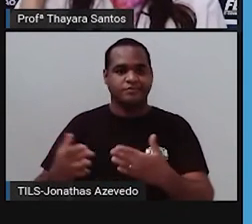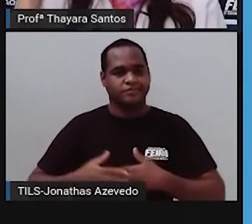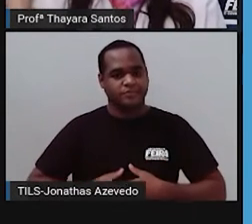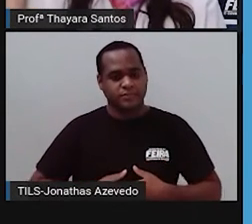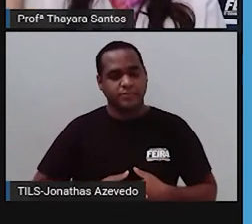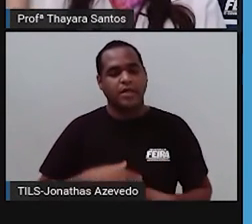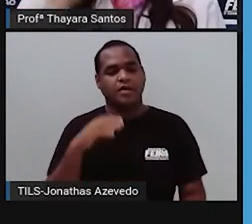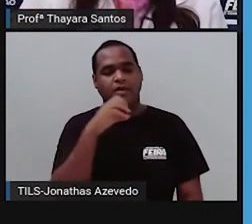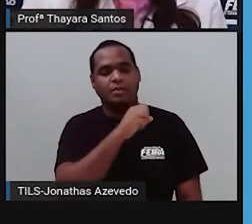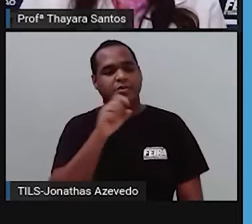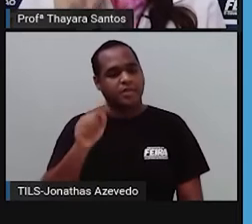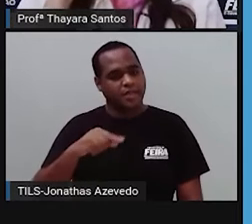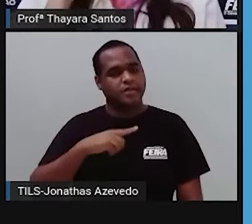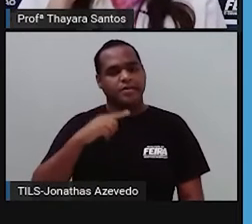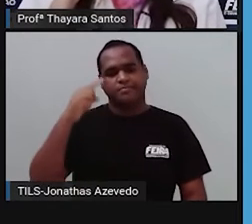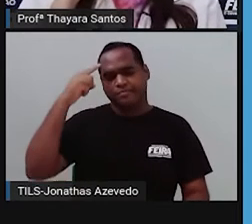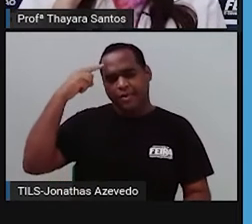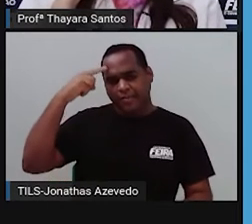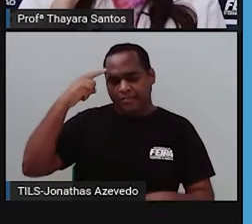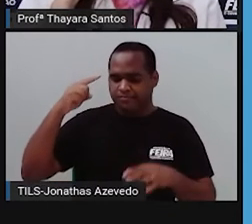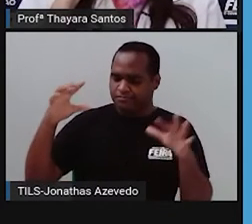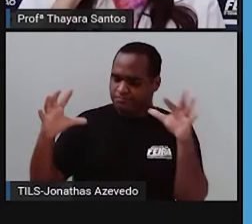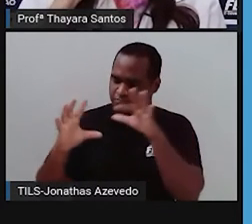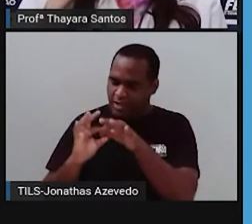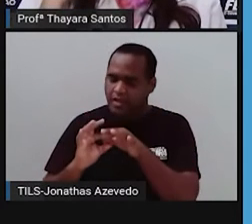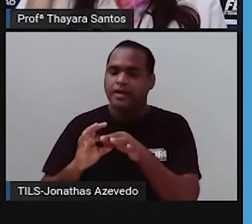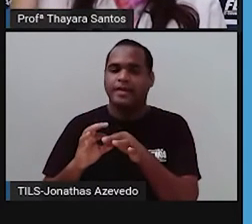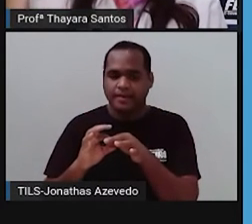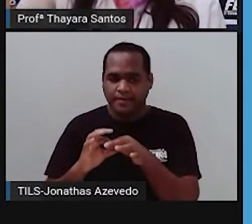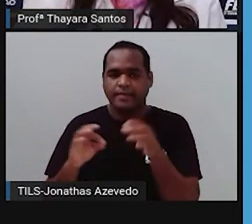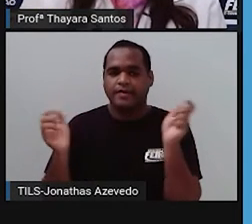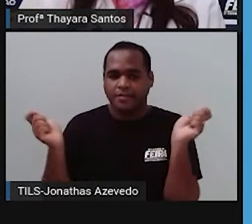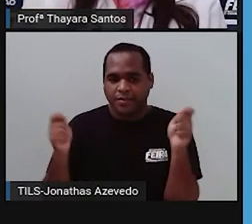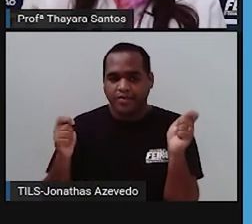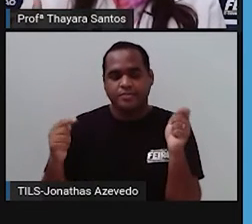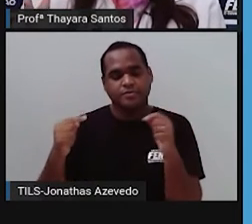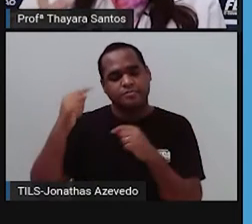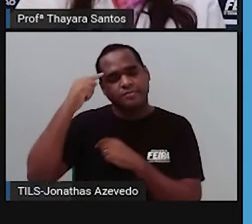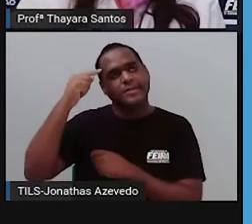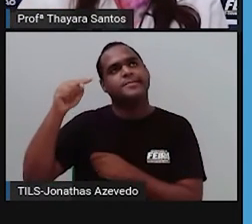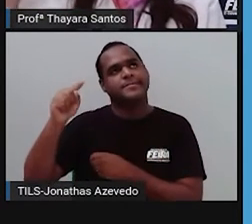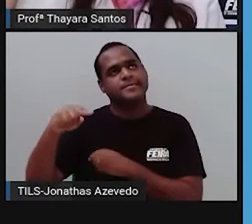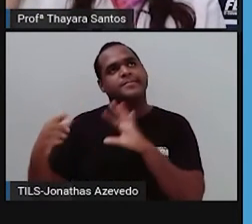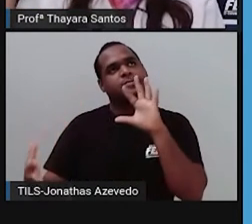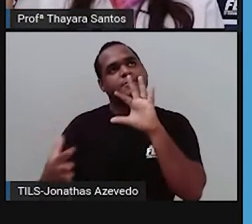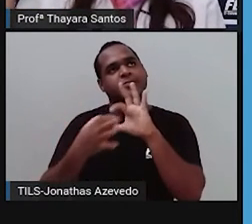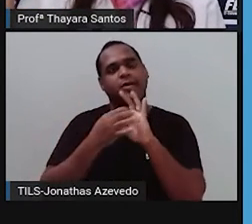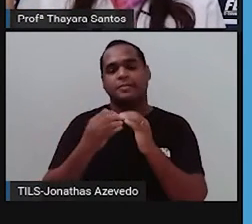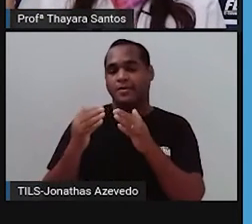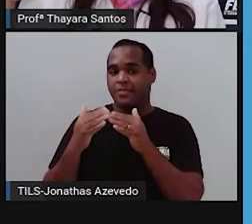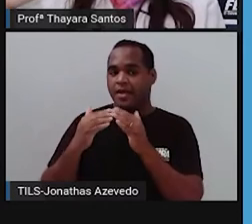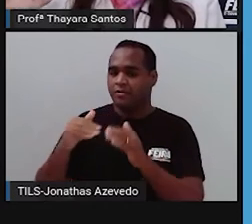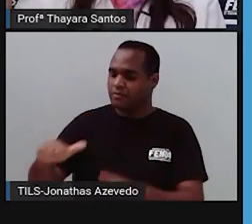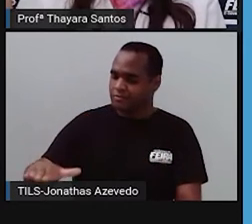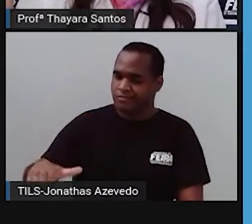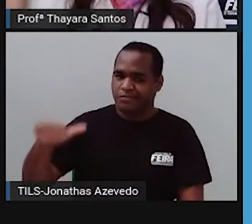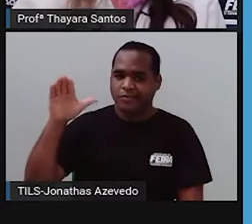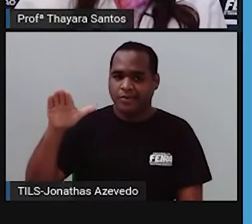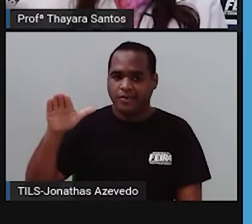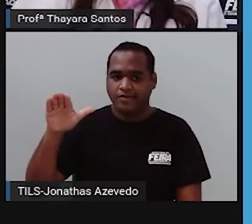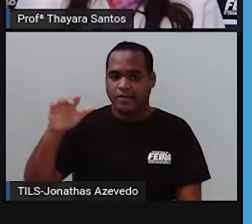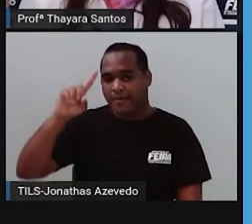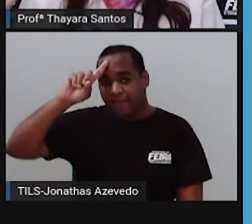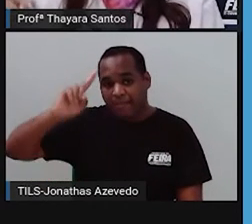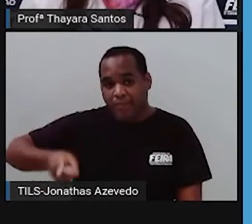muito rápido. Então, ele processou a informação ali no ambiente e emitiu já uma resposta, que foi pedir para eu tirar a mão ali. Pedi não, ele